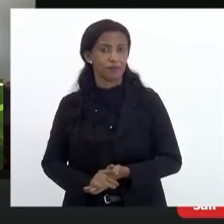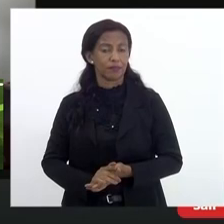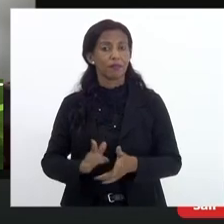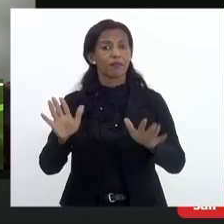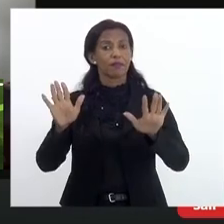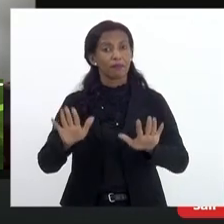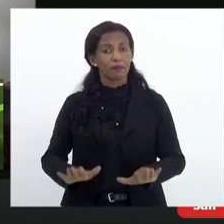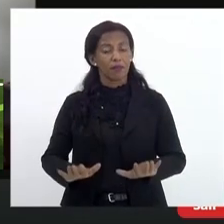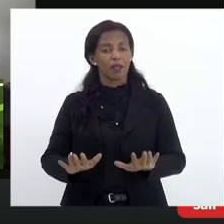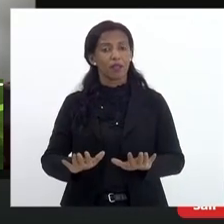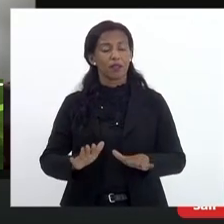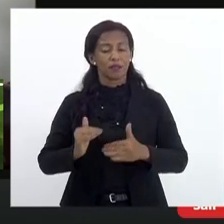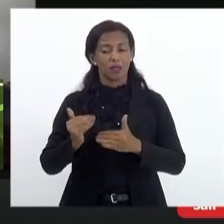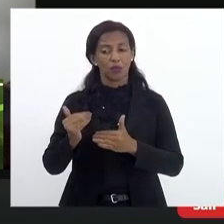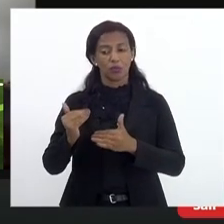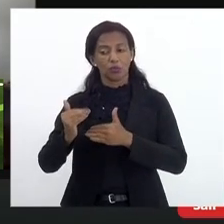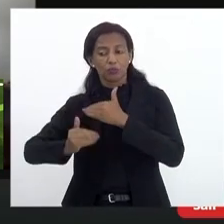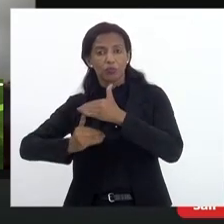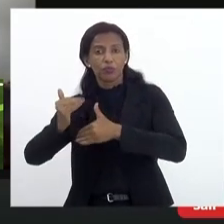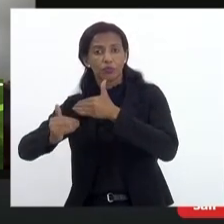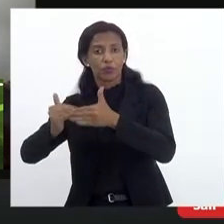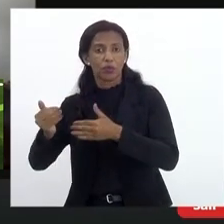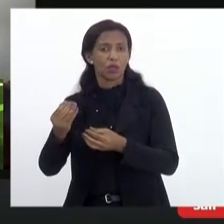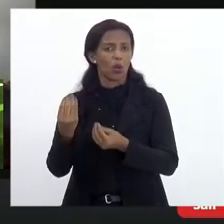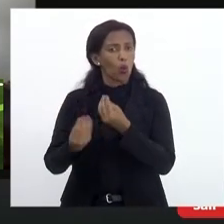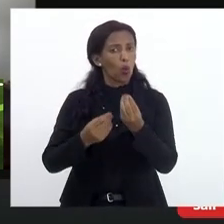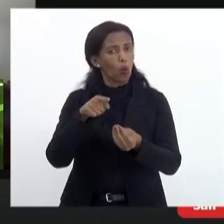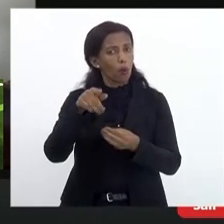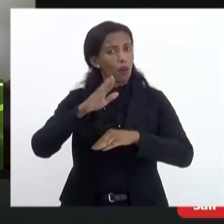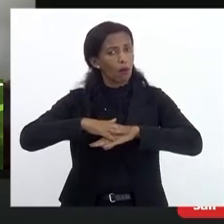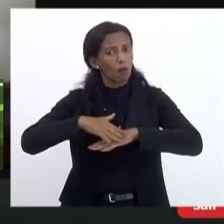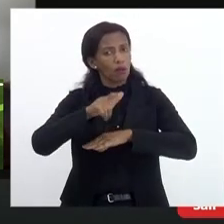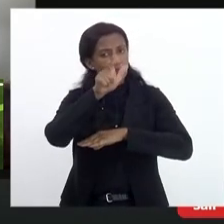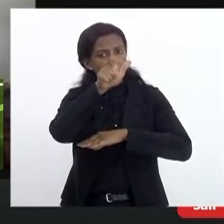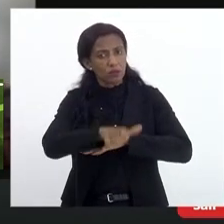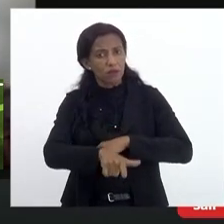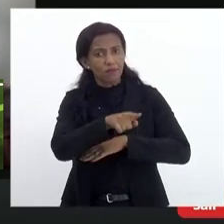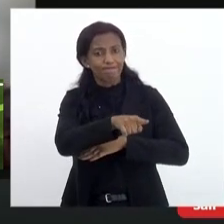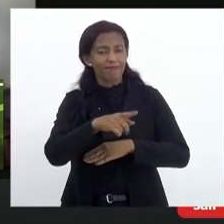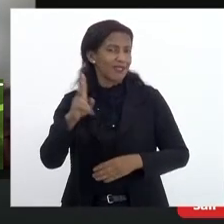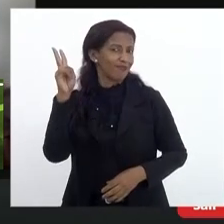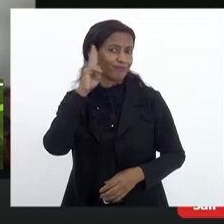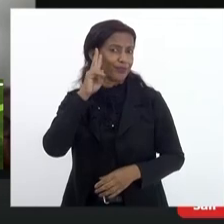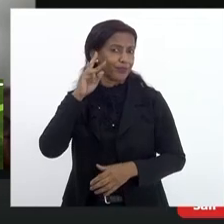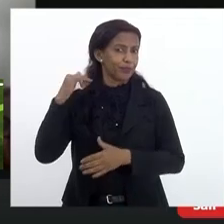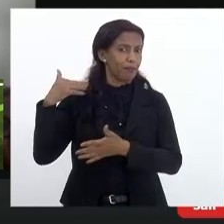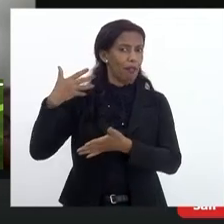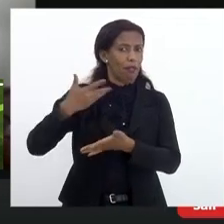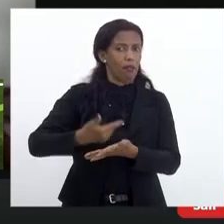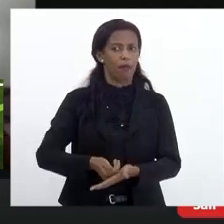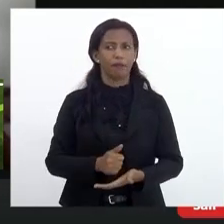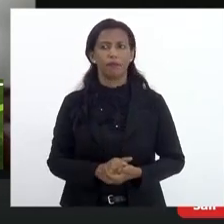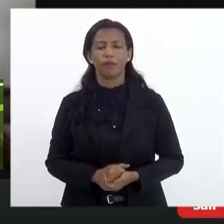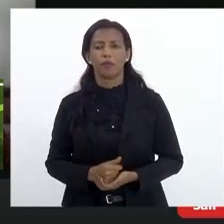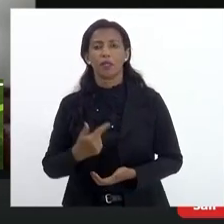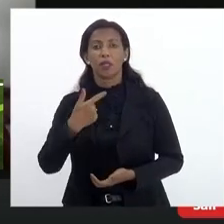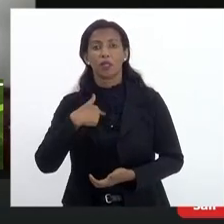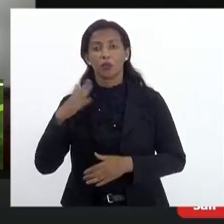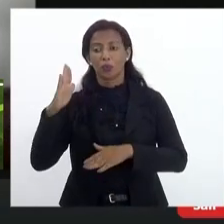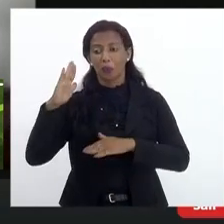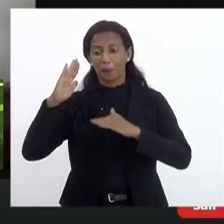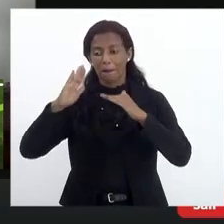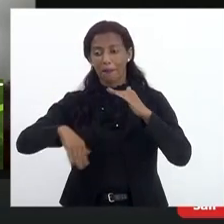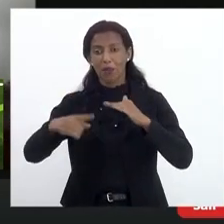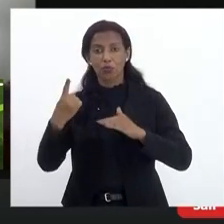em relação aos processos, como ela mesma colocou, isso é uma questão histórica e eu estou há menos de um ano